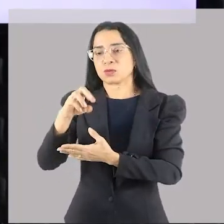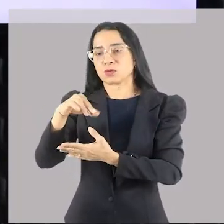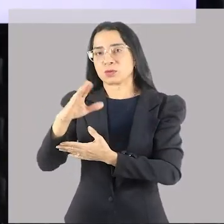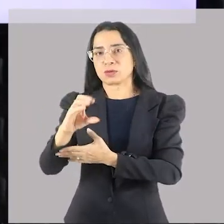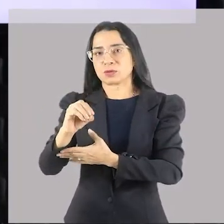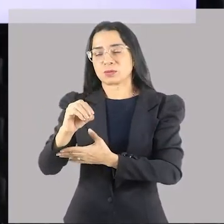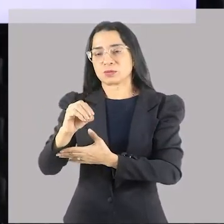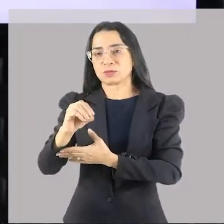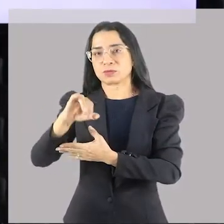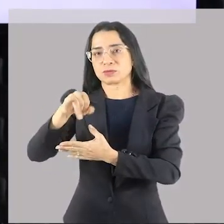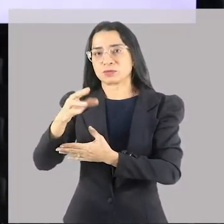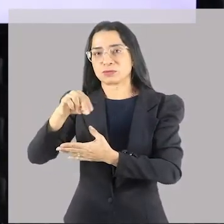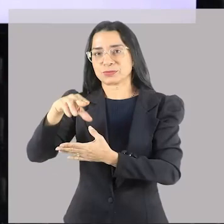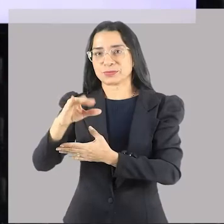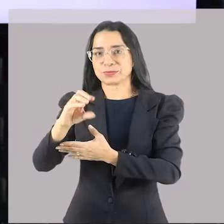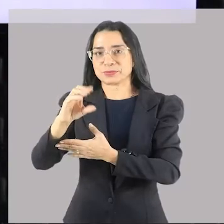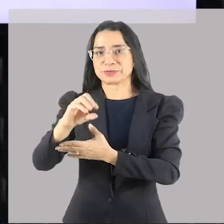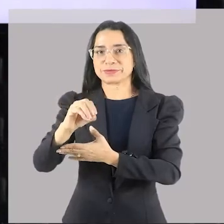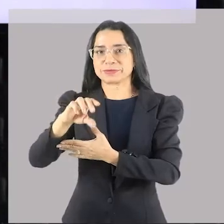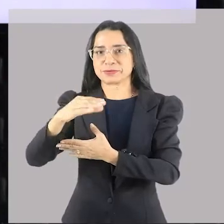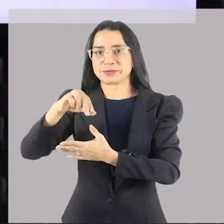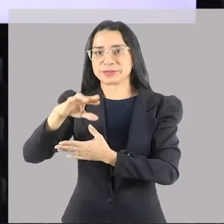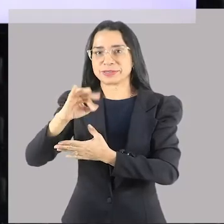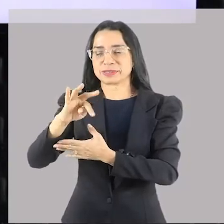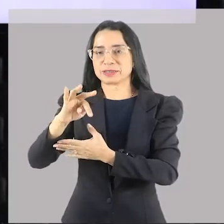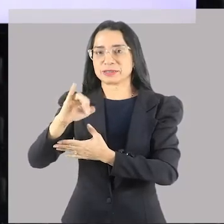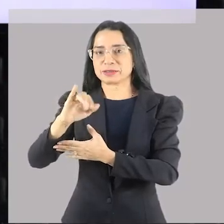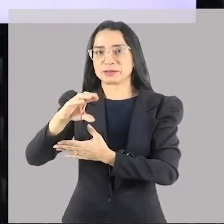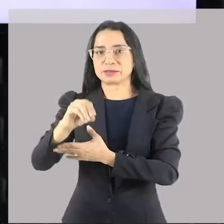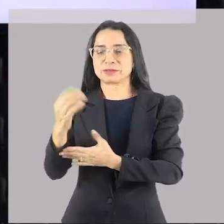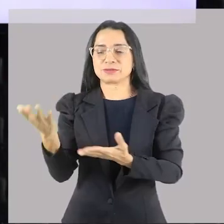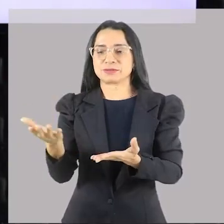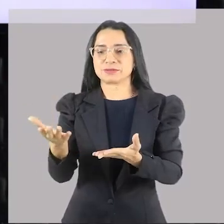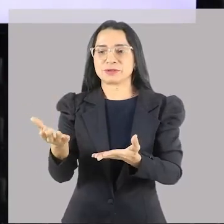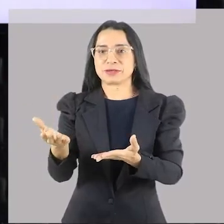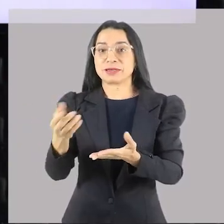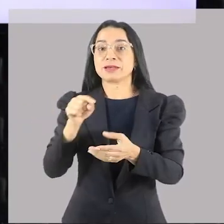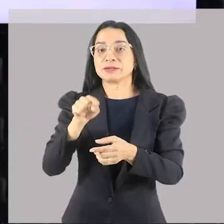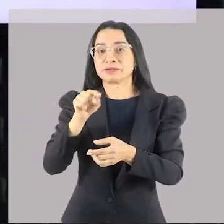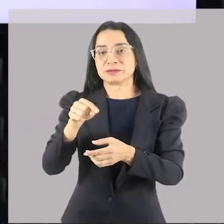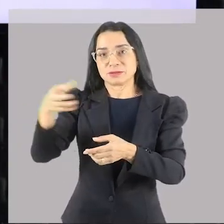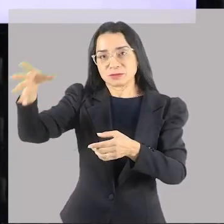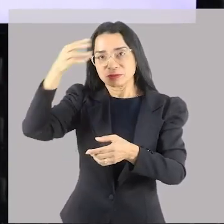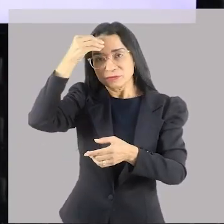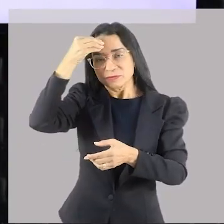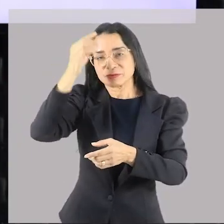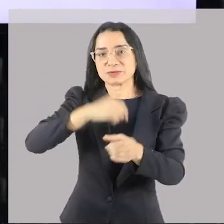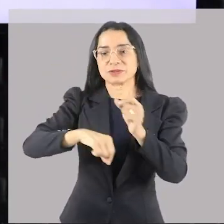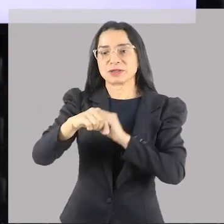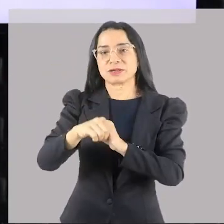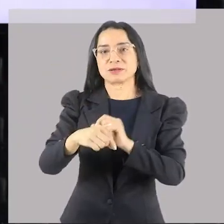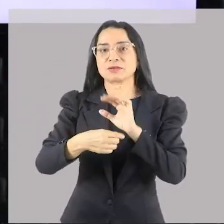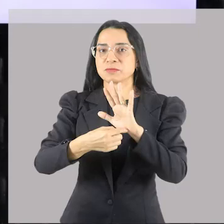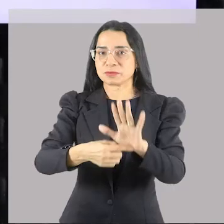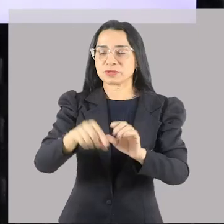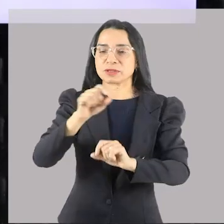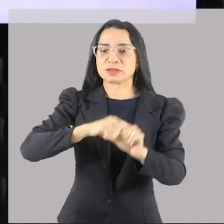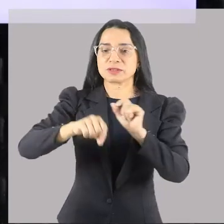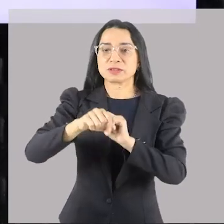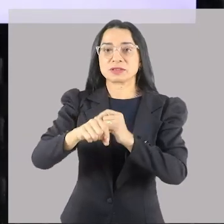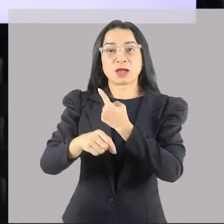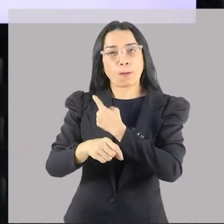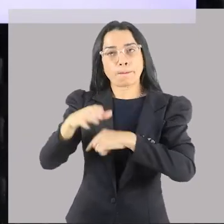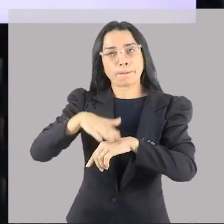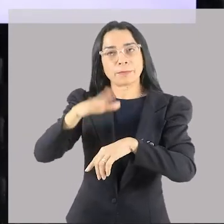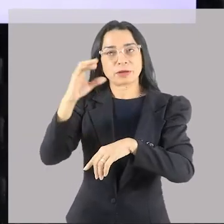jônico e coríntio. Dórico, jônico e coríntio. Esse mantra é para ficar na cabeça de vocês, para dizer que isto aqui era a coisa mais